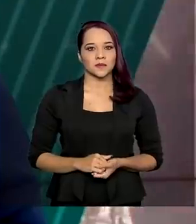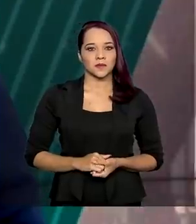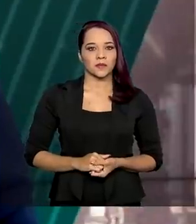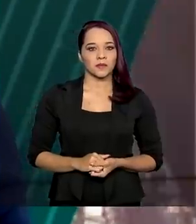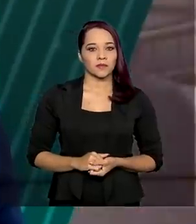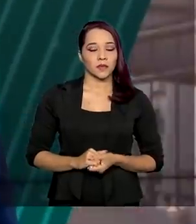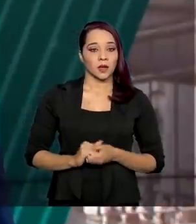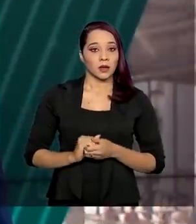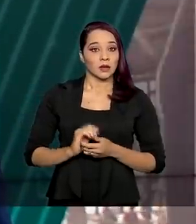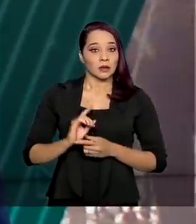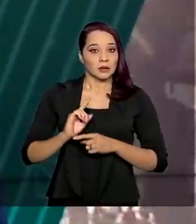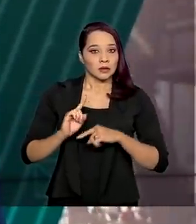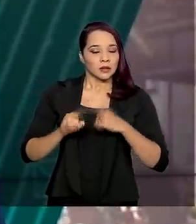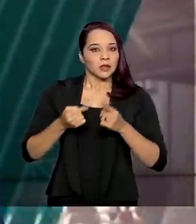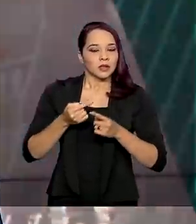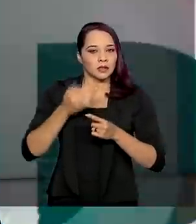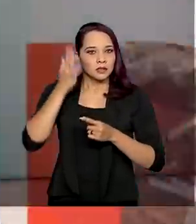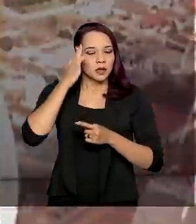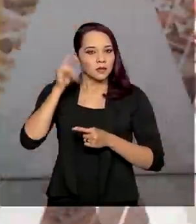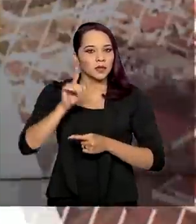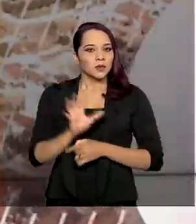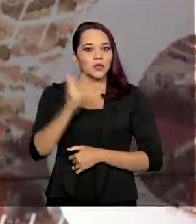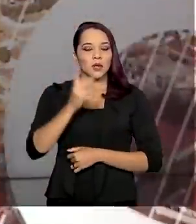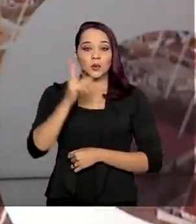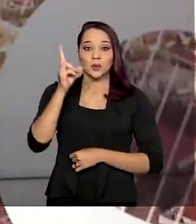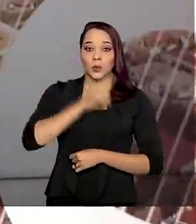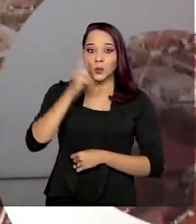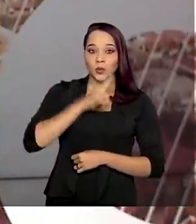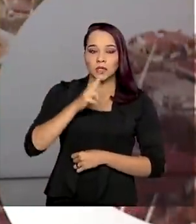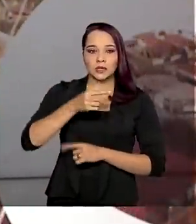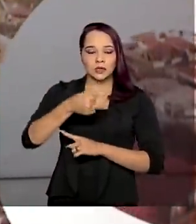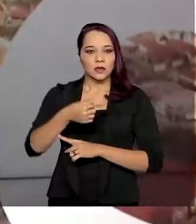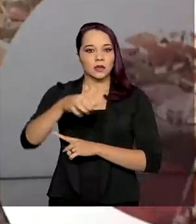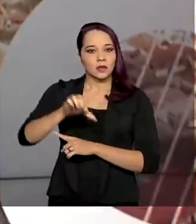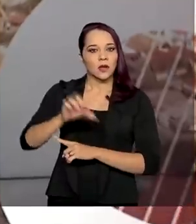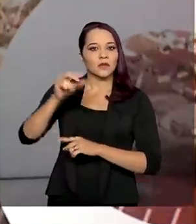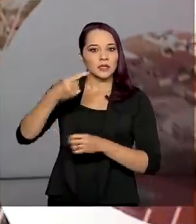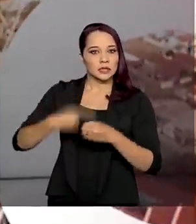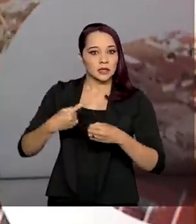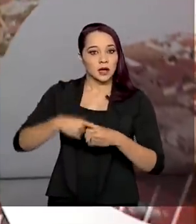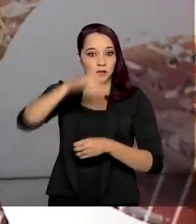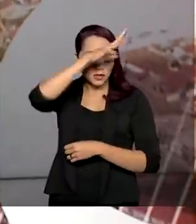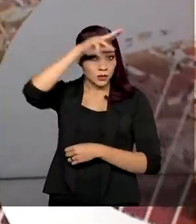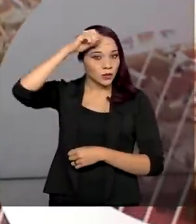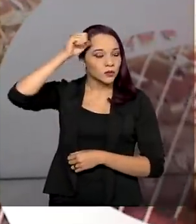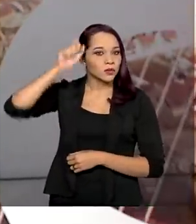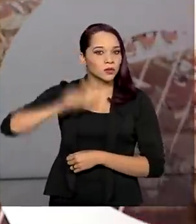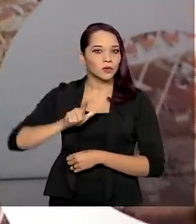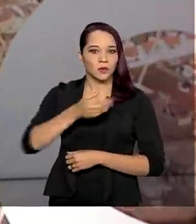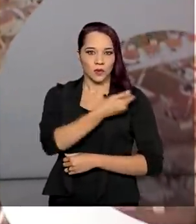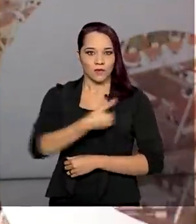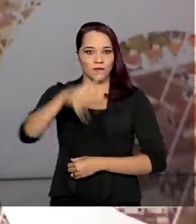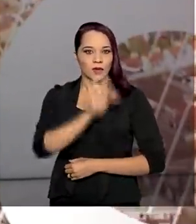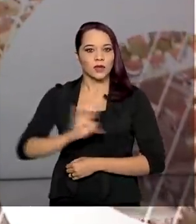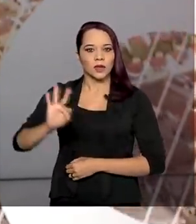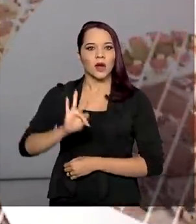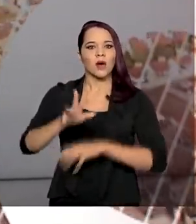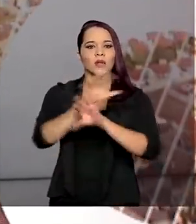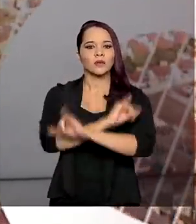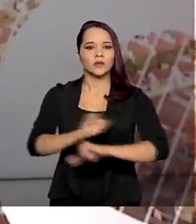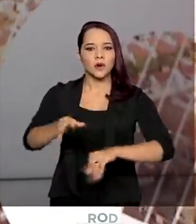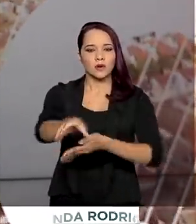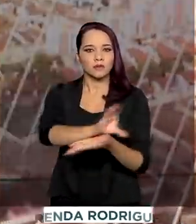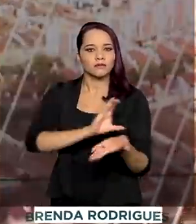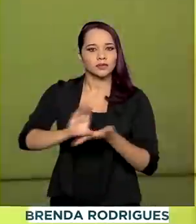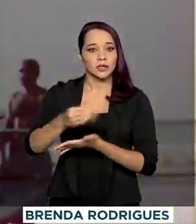Depois de reconhecer estado de emergência em 79 cidades do Mato Grosso do Sul, o governo federal anunciou o repasse de